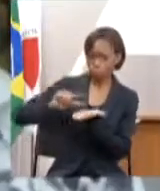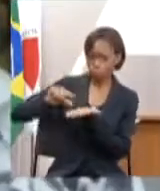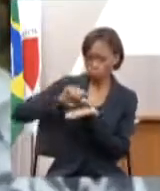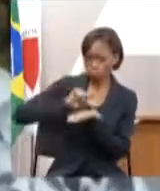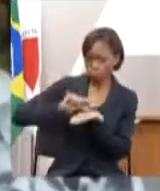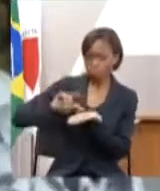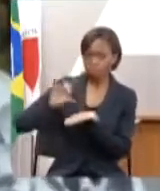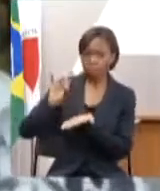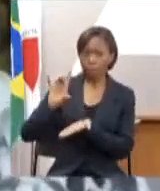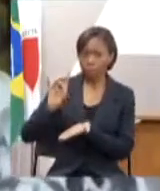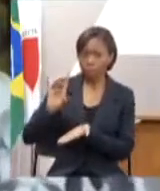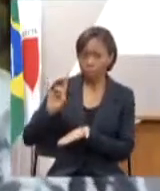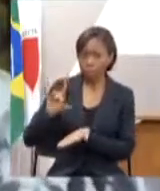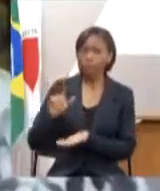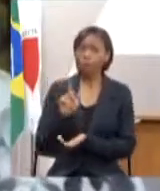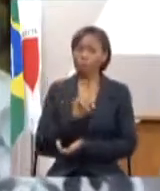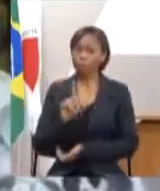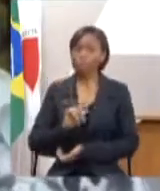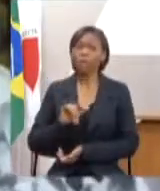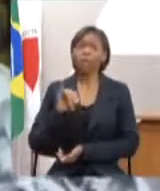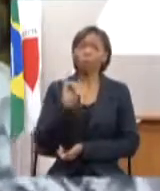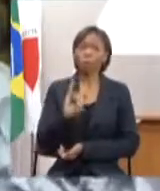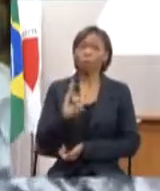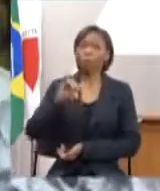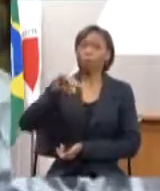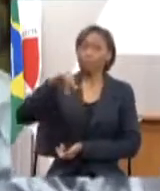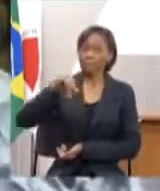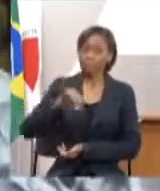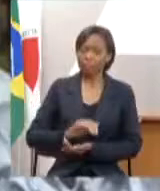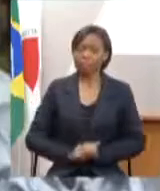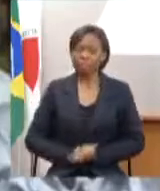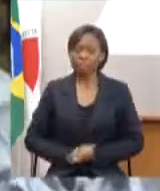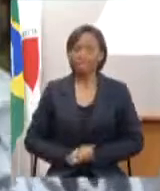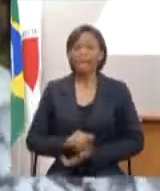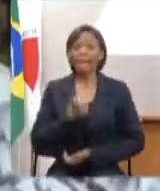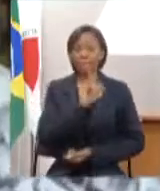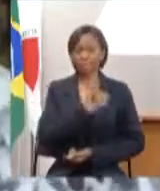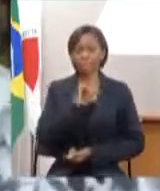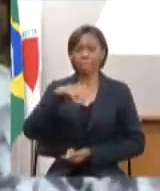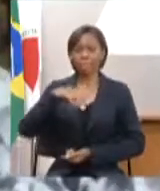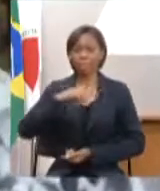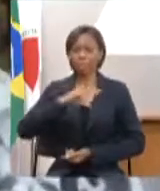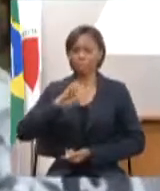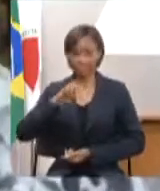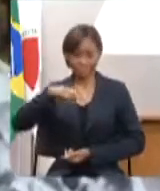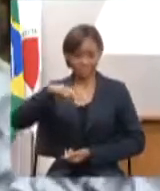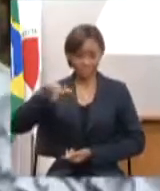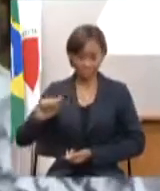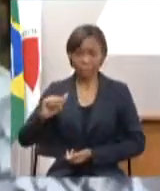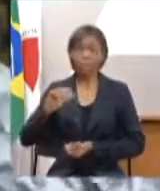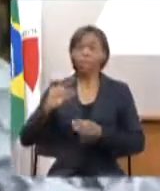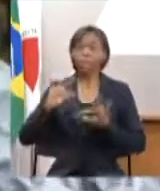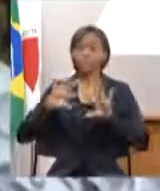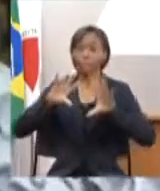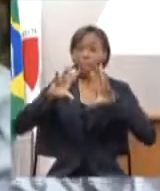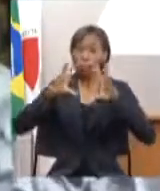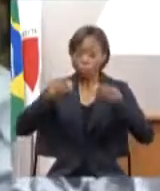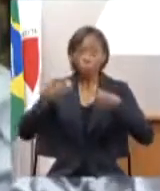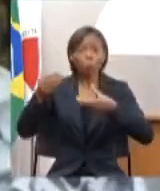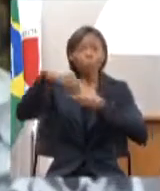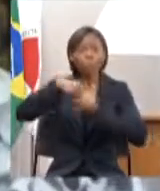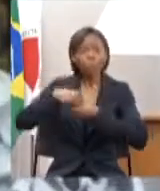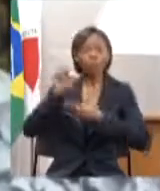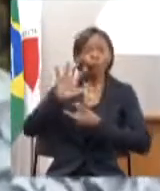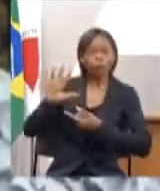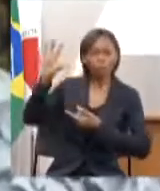Vale do Mucuri como também já alcança algumas cidades do Vale de Equitione esse nosso vale vizinho e não só em Teoflotone